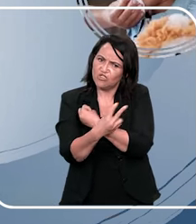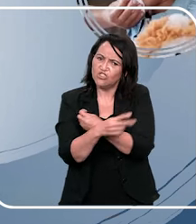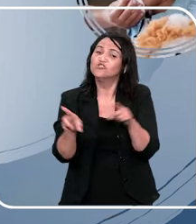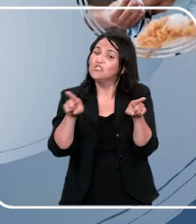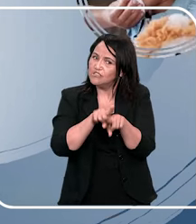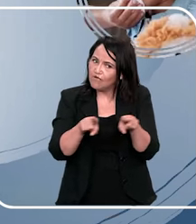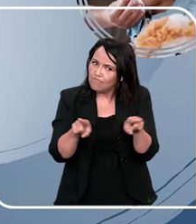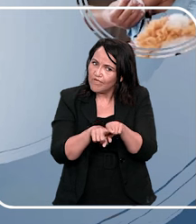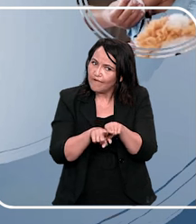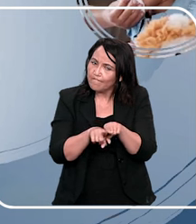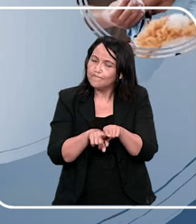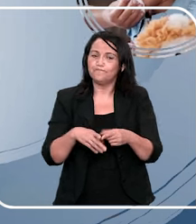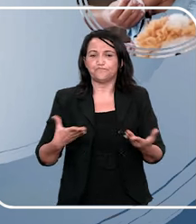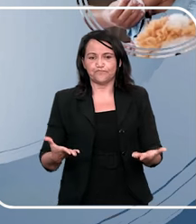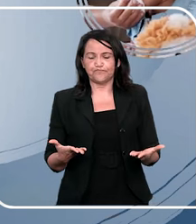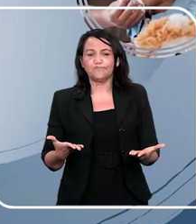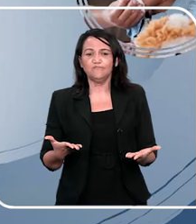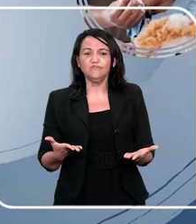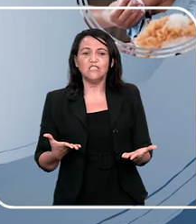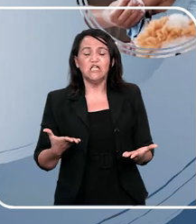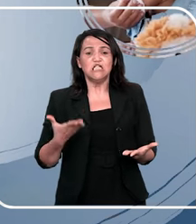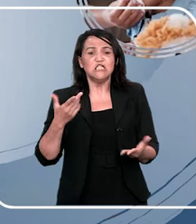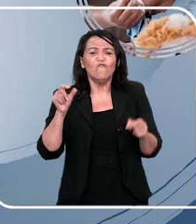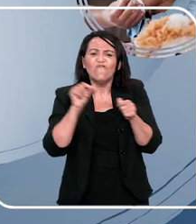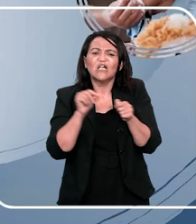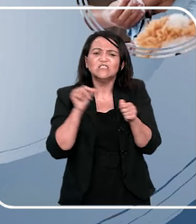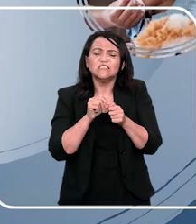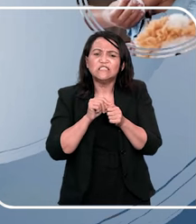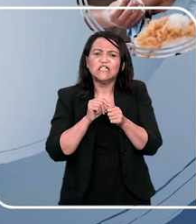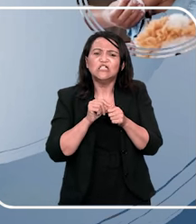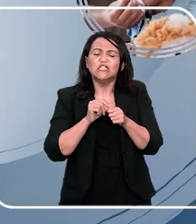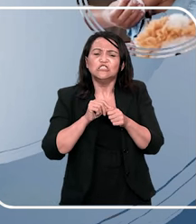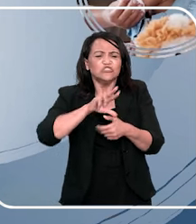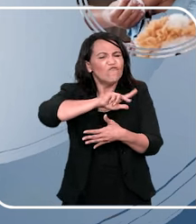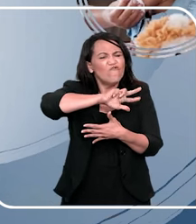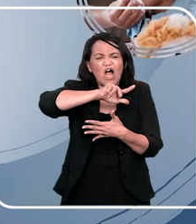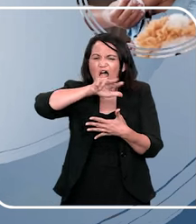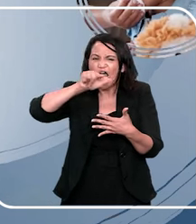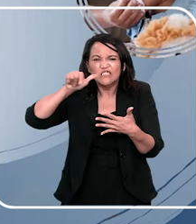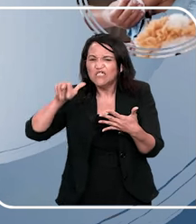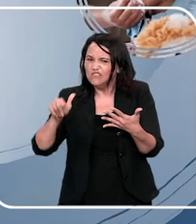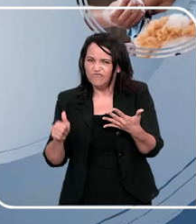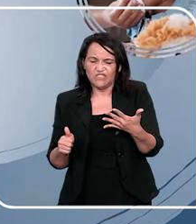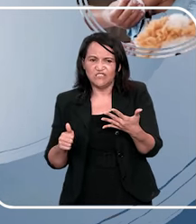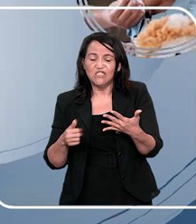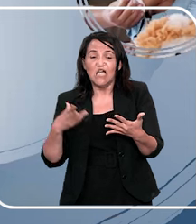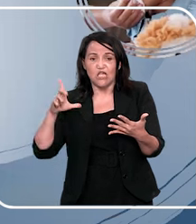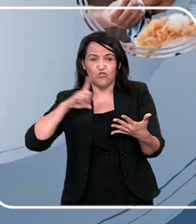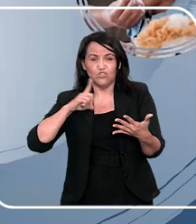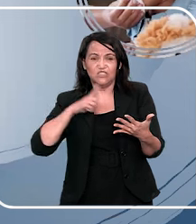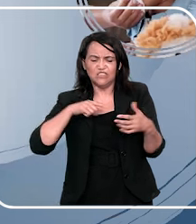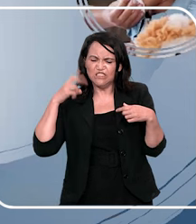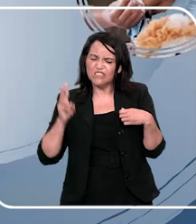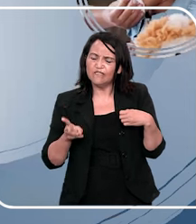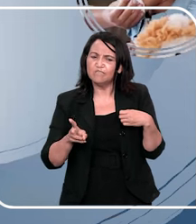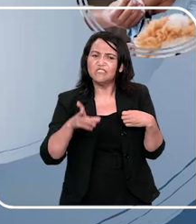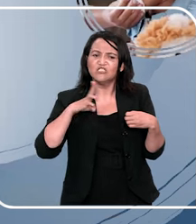Tem uma ilustração que eu gosto muito, porque eu fazia muito com as crianças, eu sempre tive a casa cheia de criança, com três filhos,